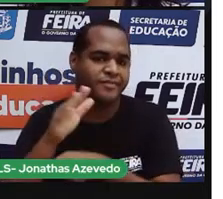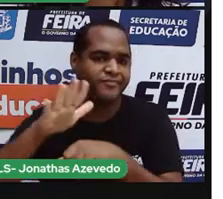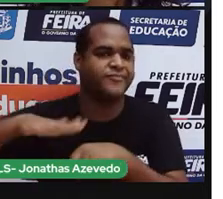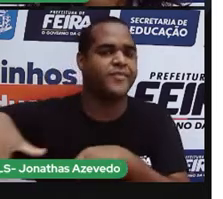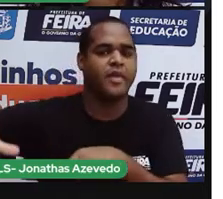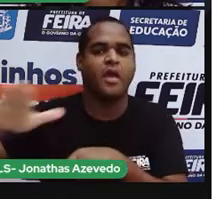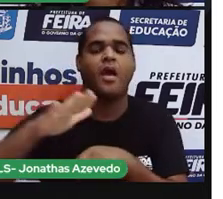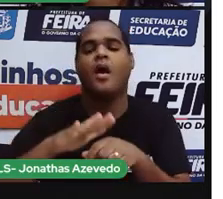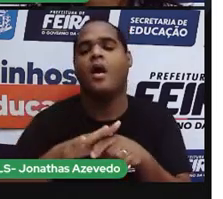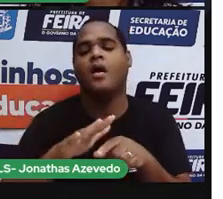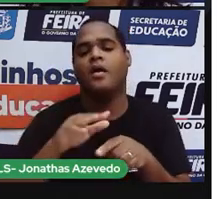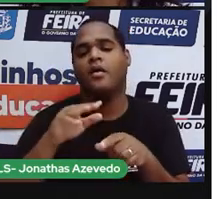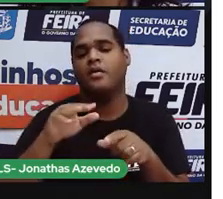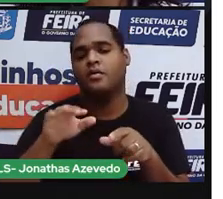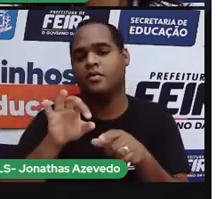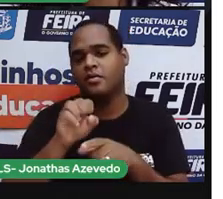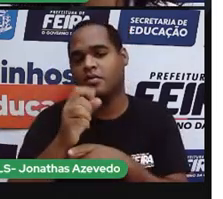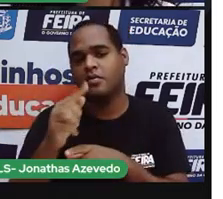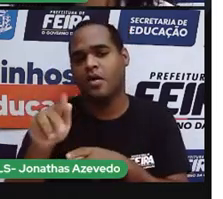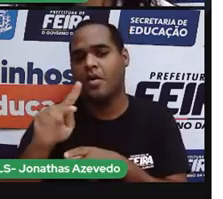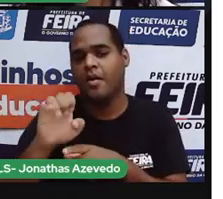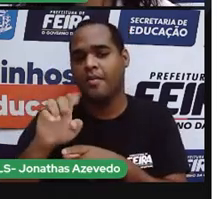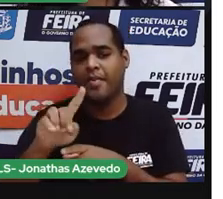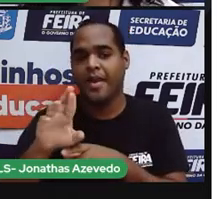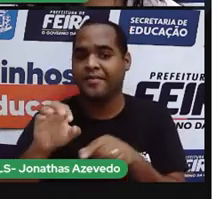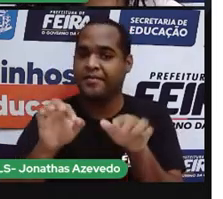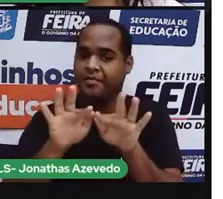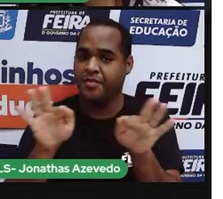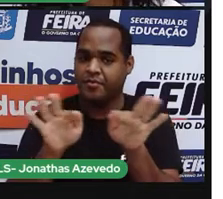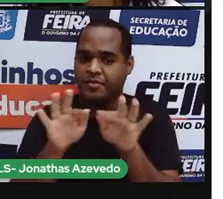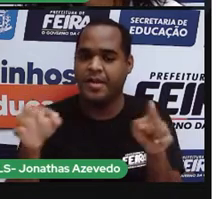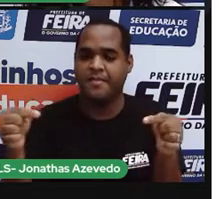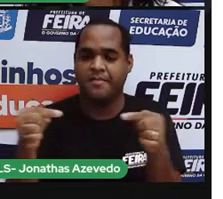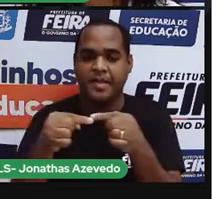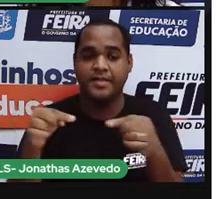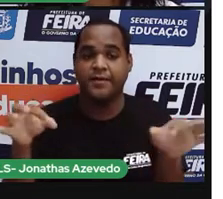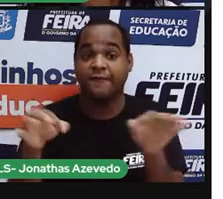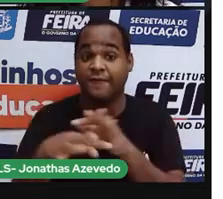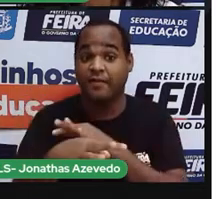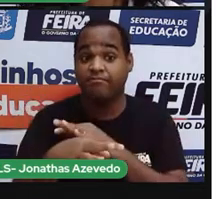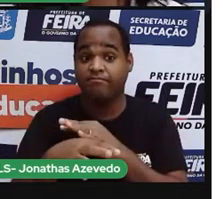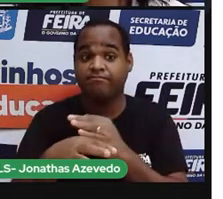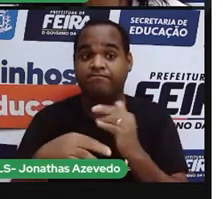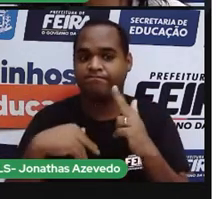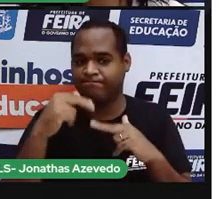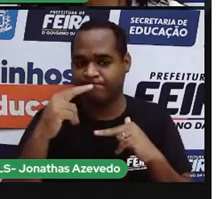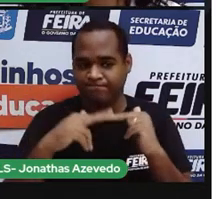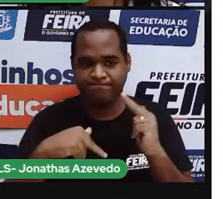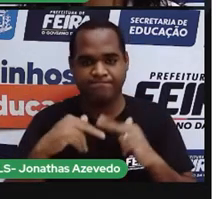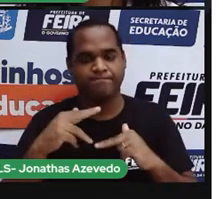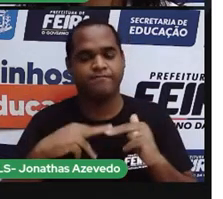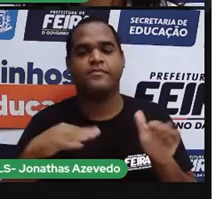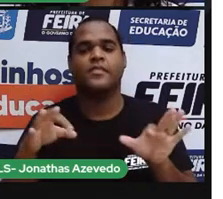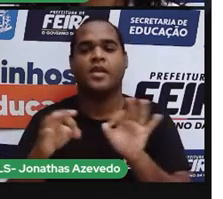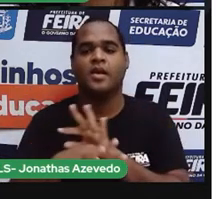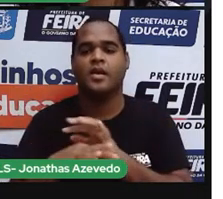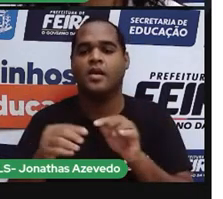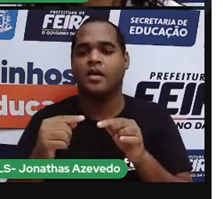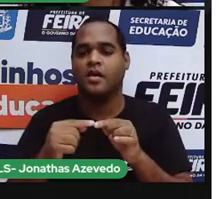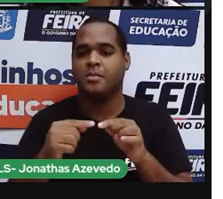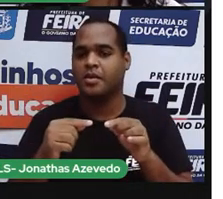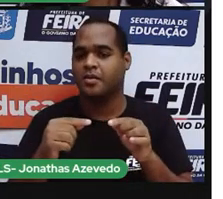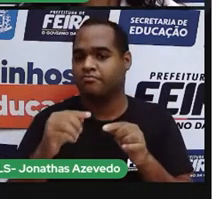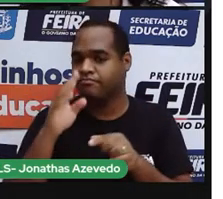O São Pedro de Unidos celebra o encerramento dos festejos de Unidos. Essa é a praça